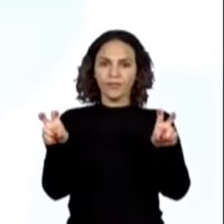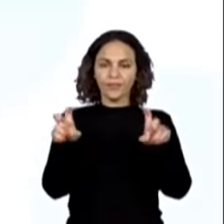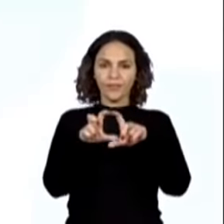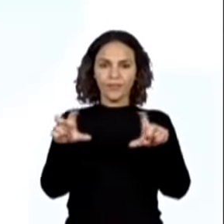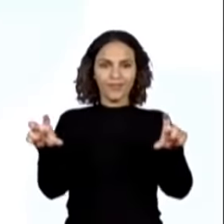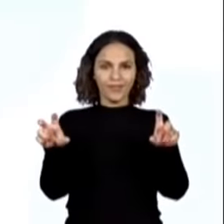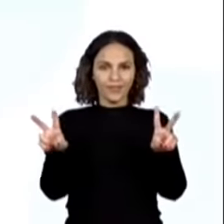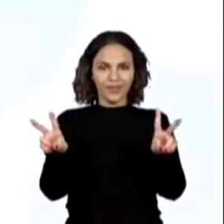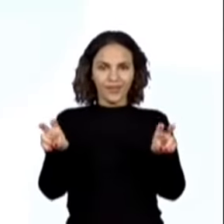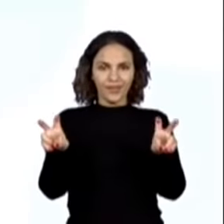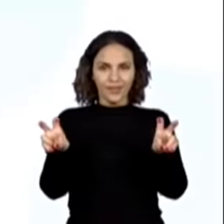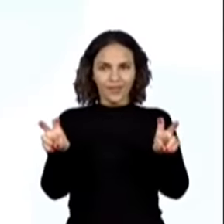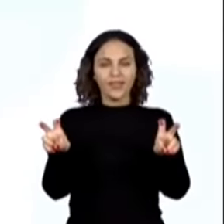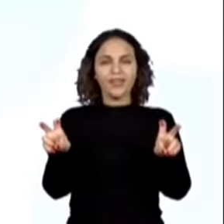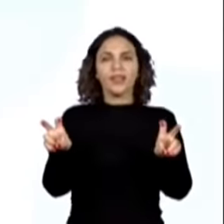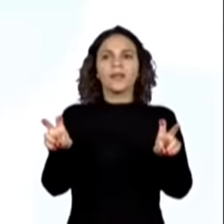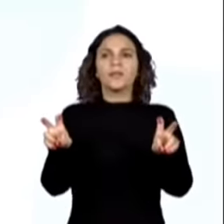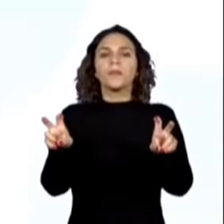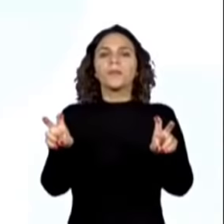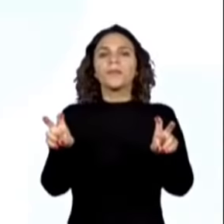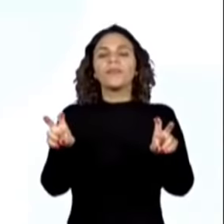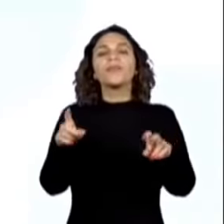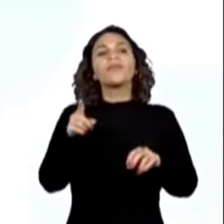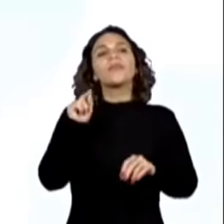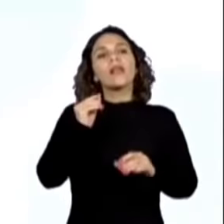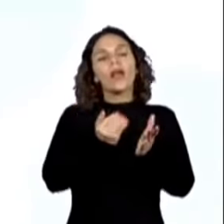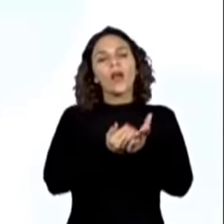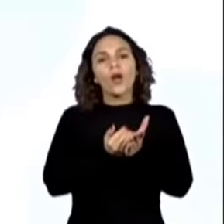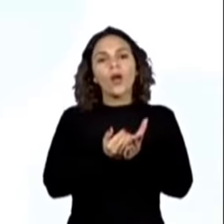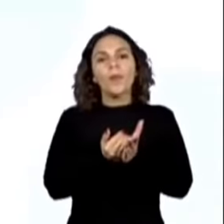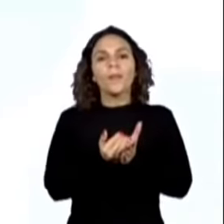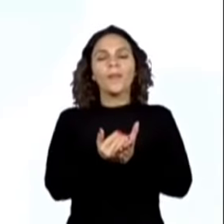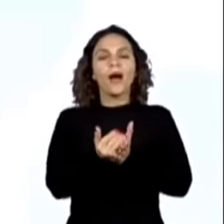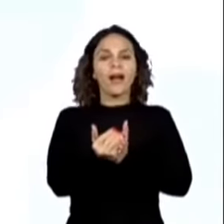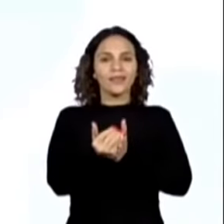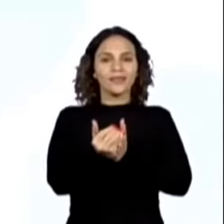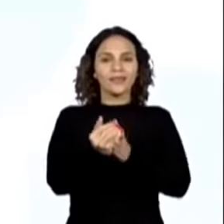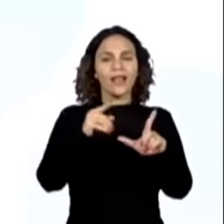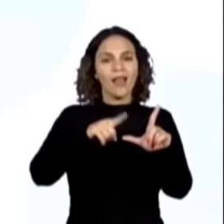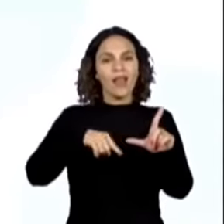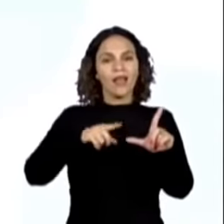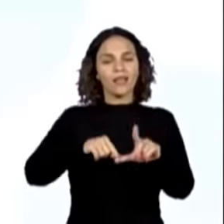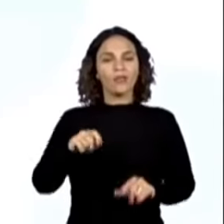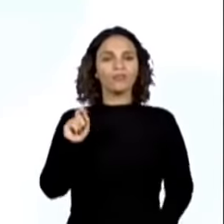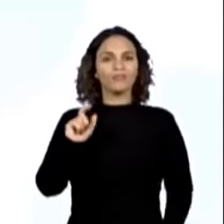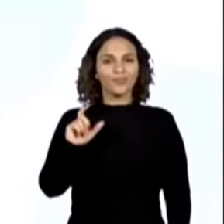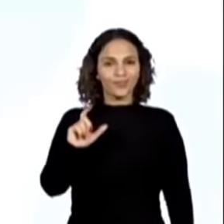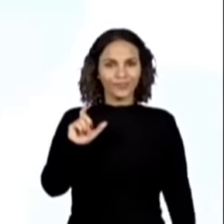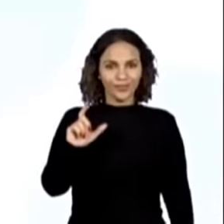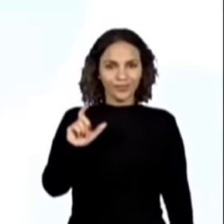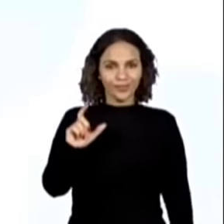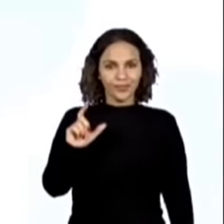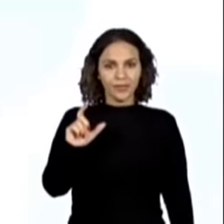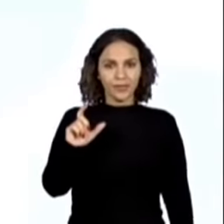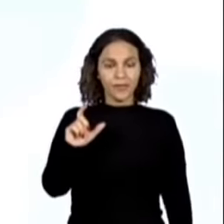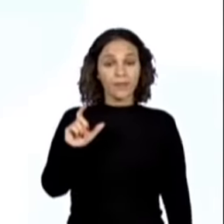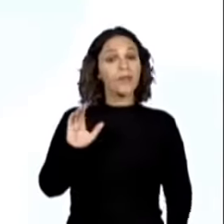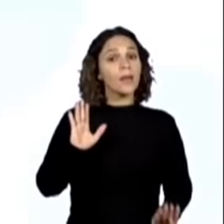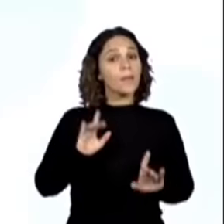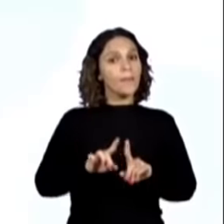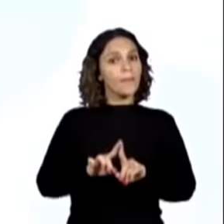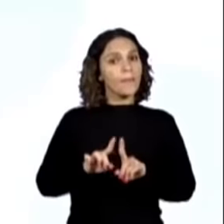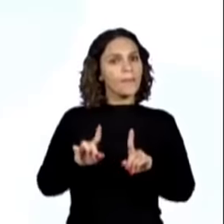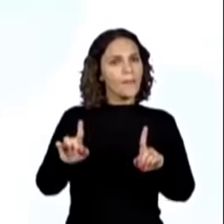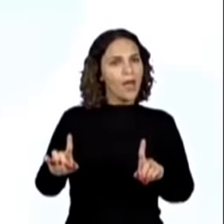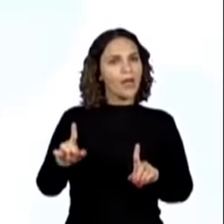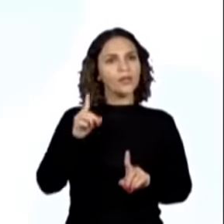é apenas a letra inicial do título, que é maiúsculo. No entanto, eu tenho